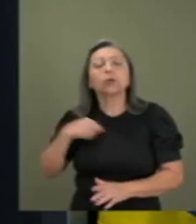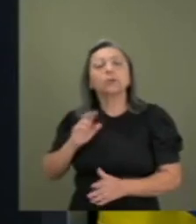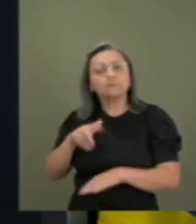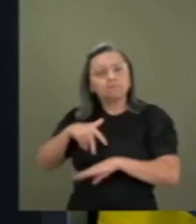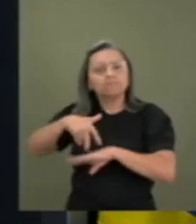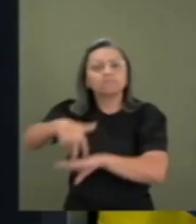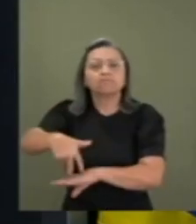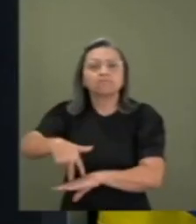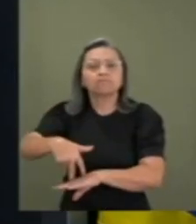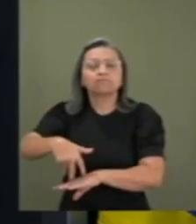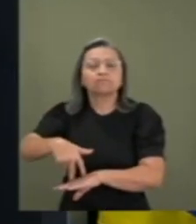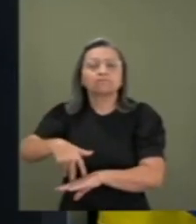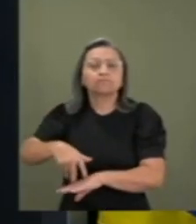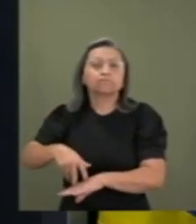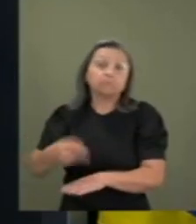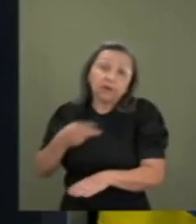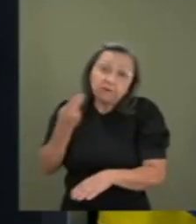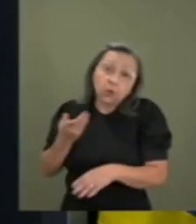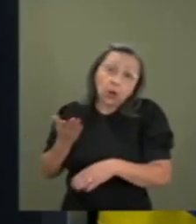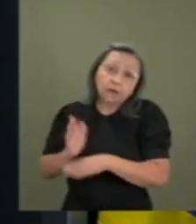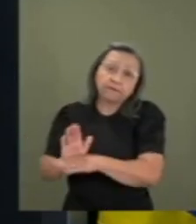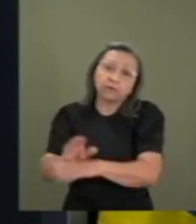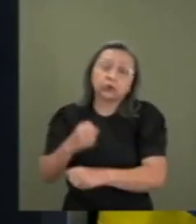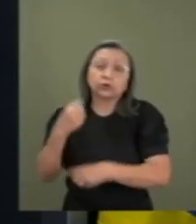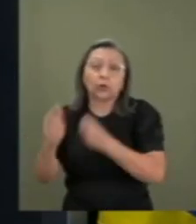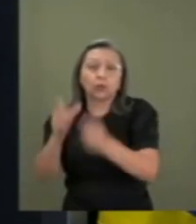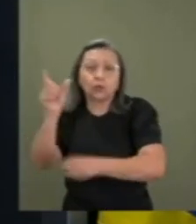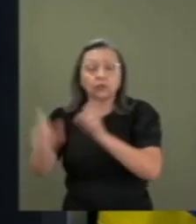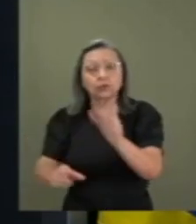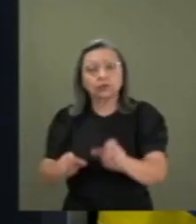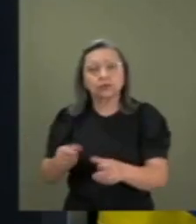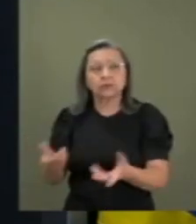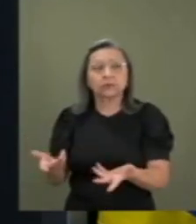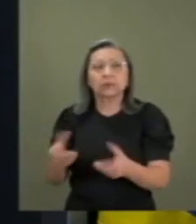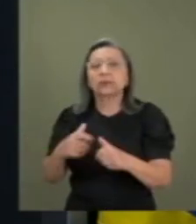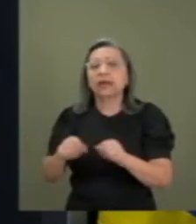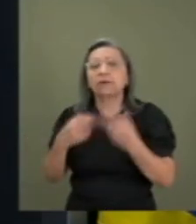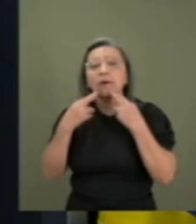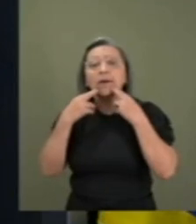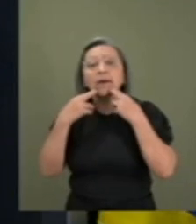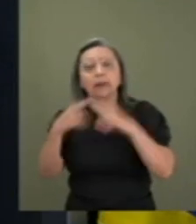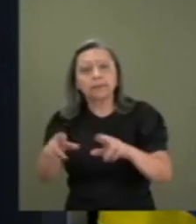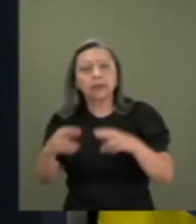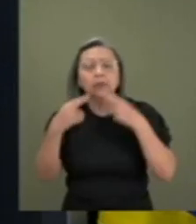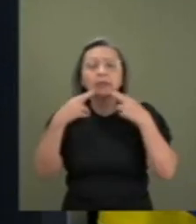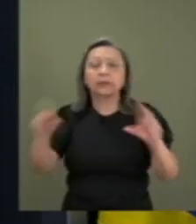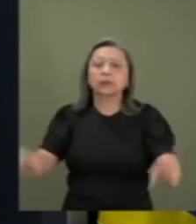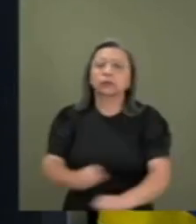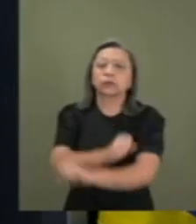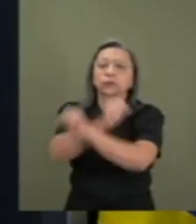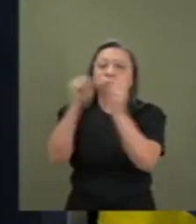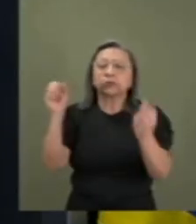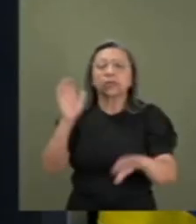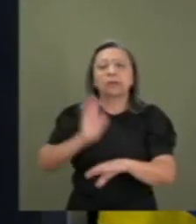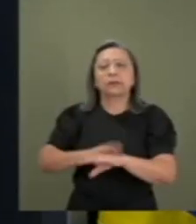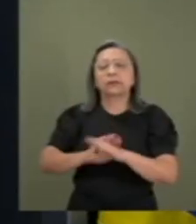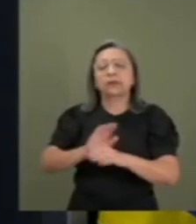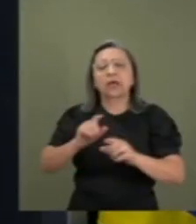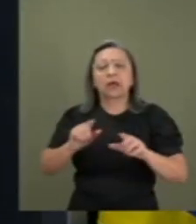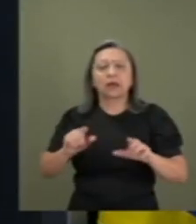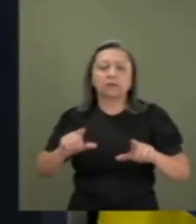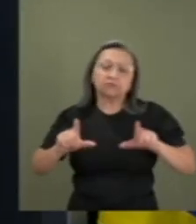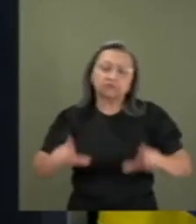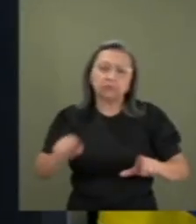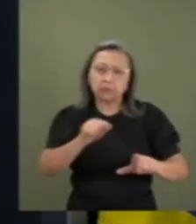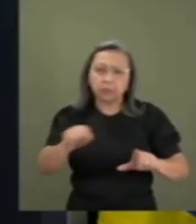a alguns populares que estavam reclamando do sistema da urna, alguma coisa